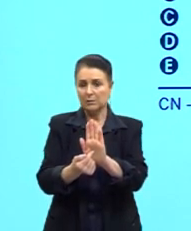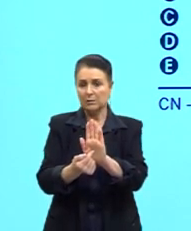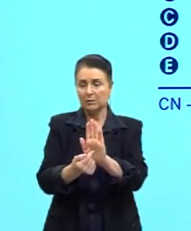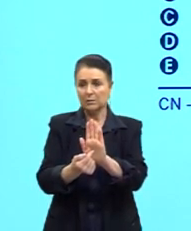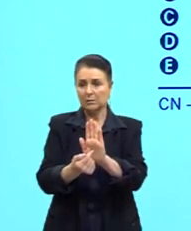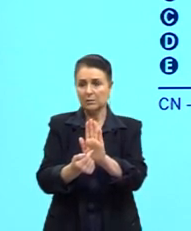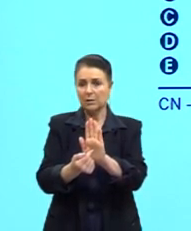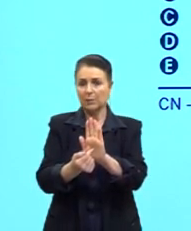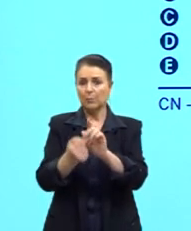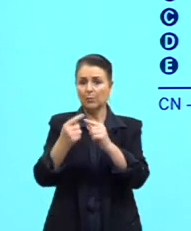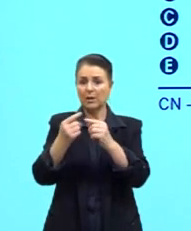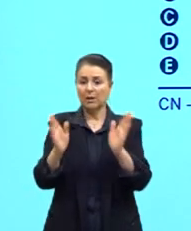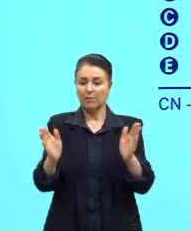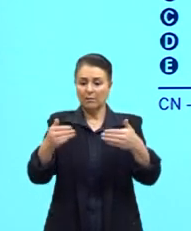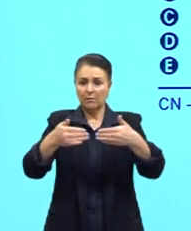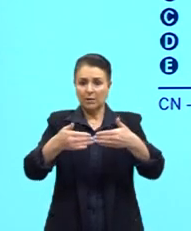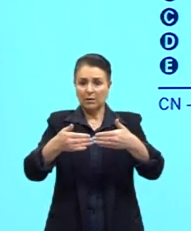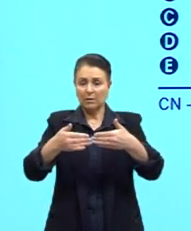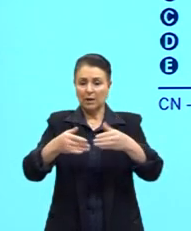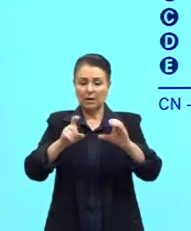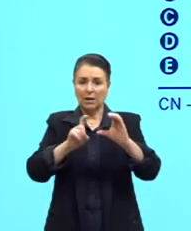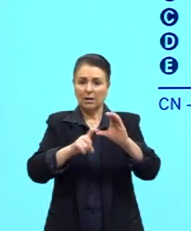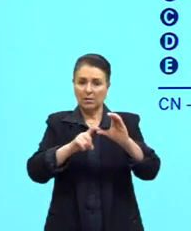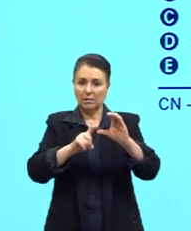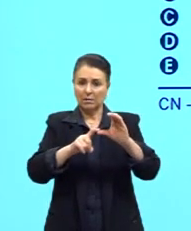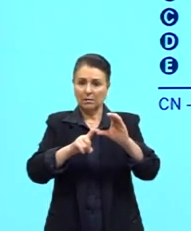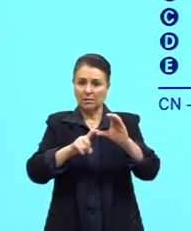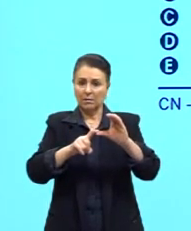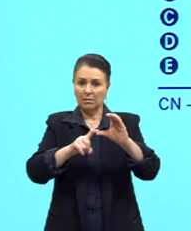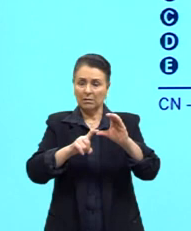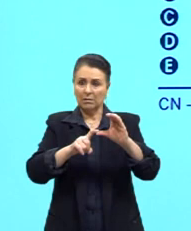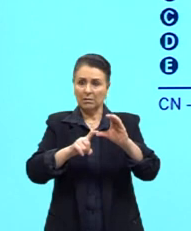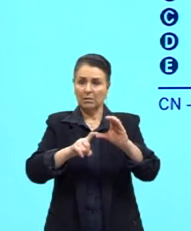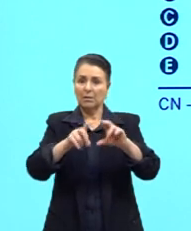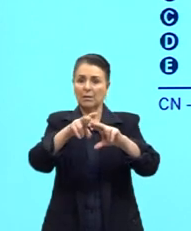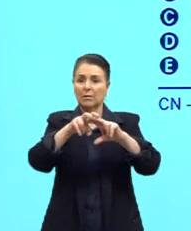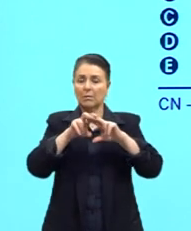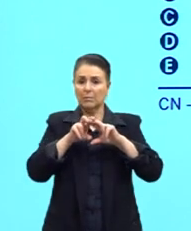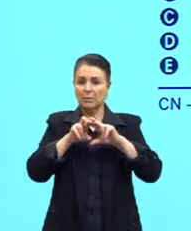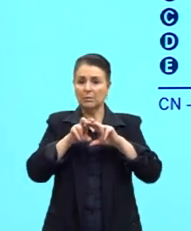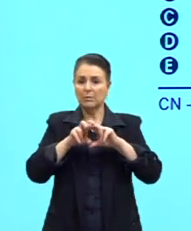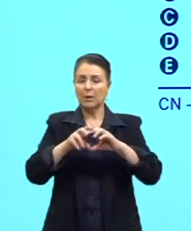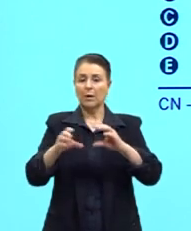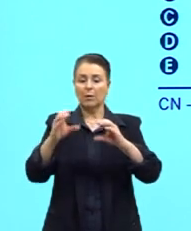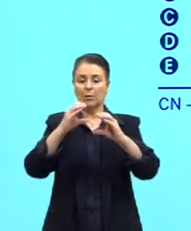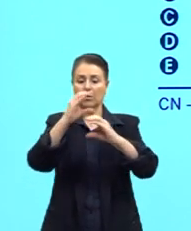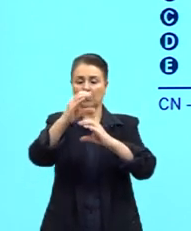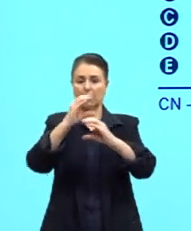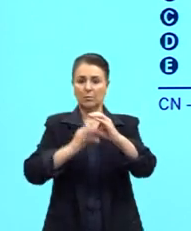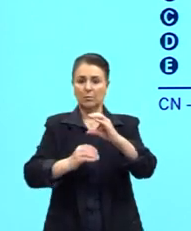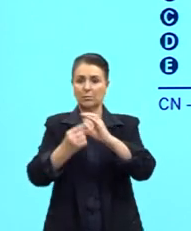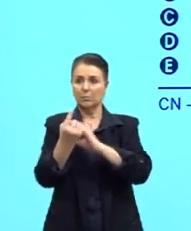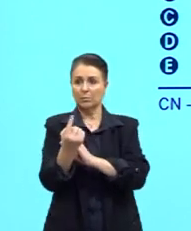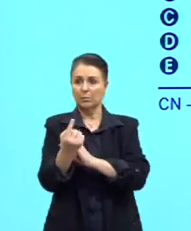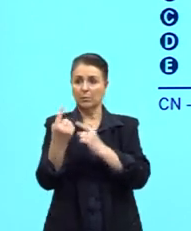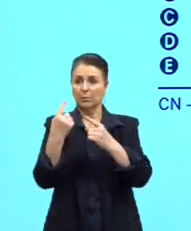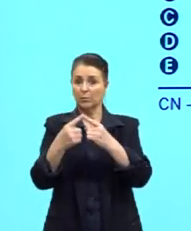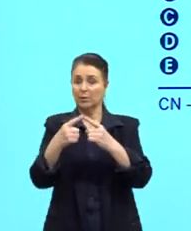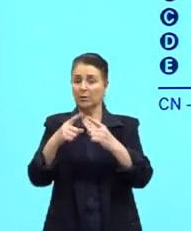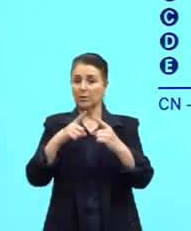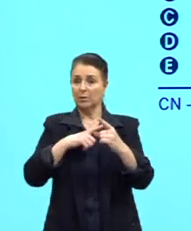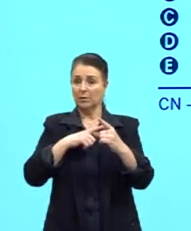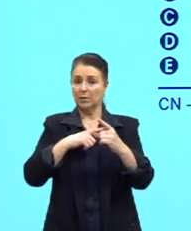fechada, né? Então, o que me resta é o composto 1. Certo? Porque eu tenho